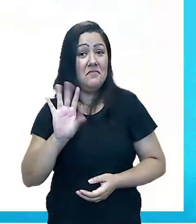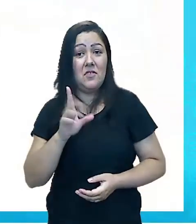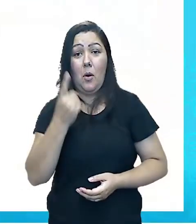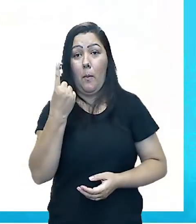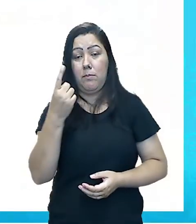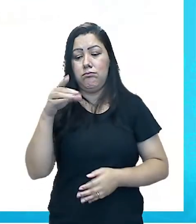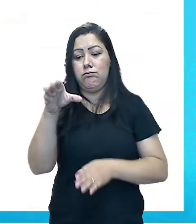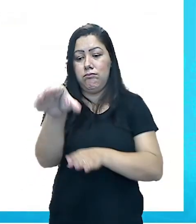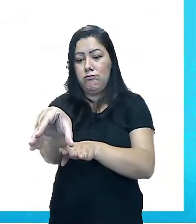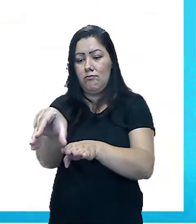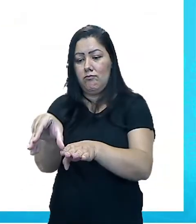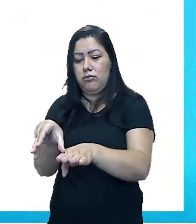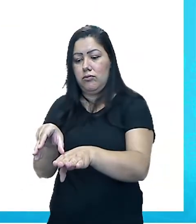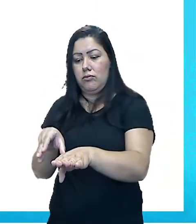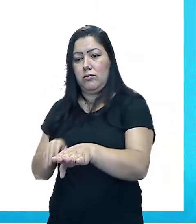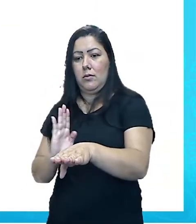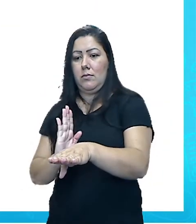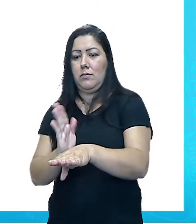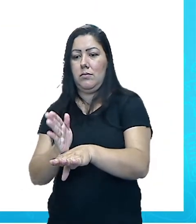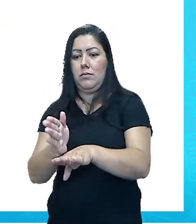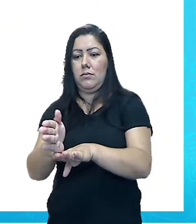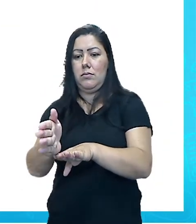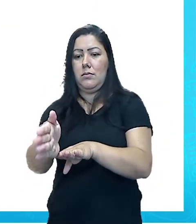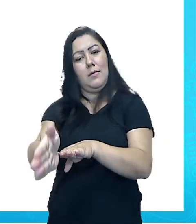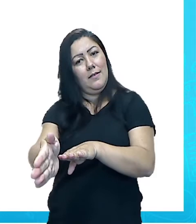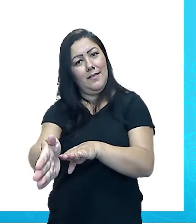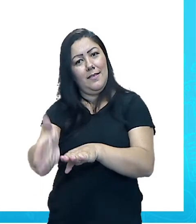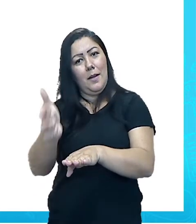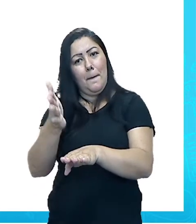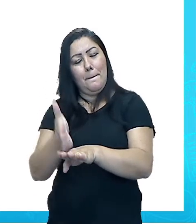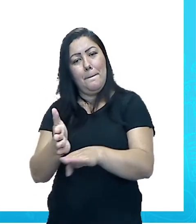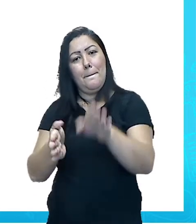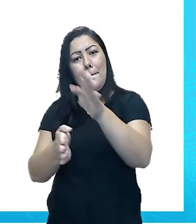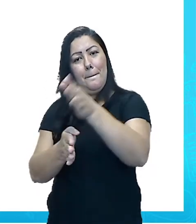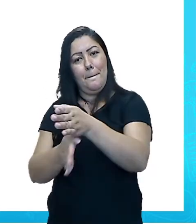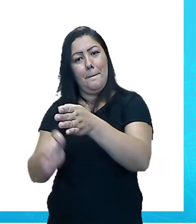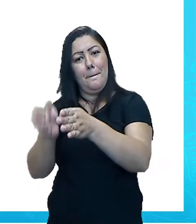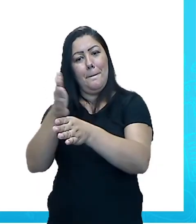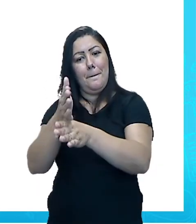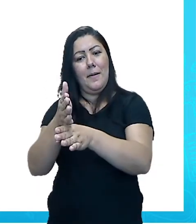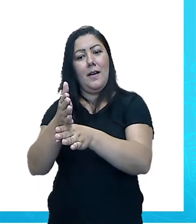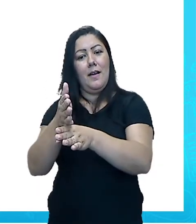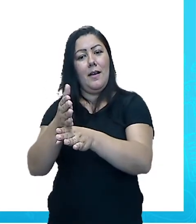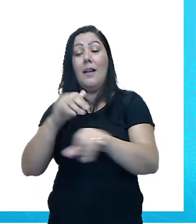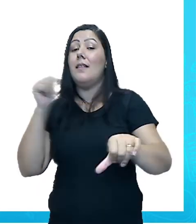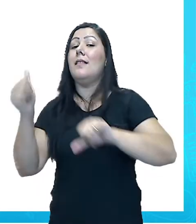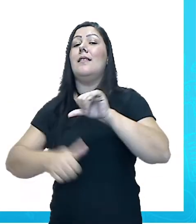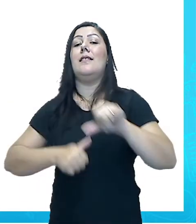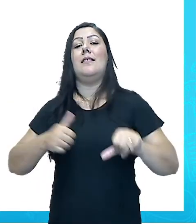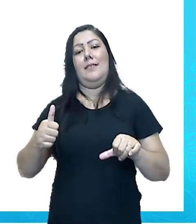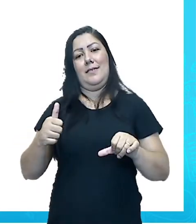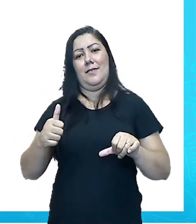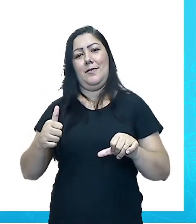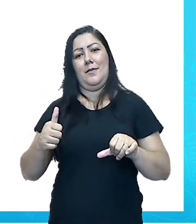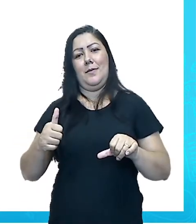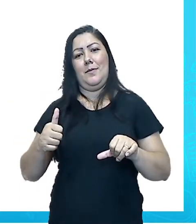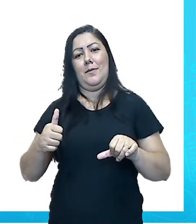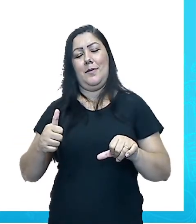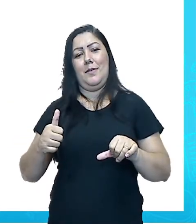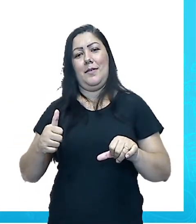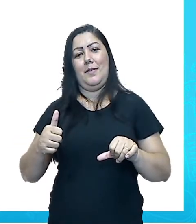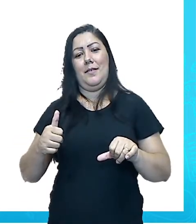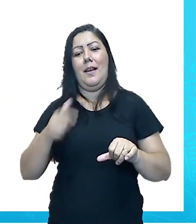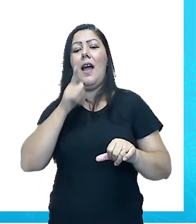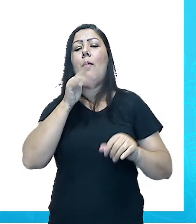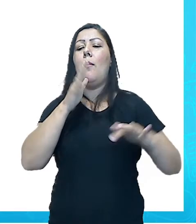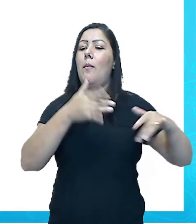e mudou toda a paisagem, porque isso aqui era uma nascente que a água ia correr, só que